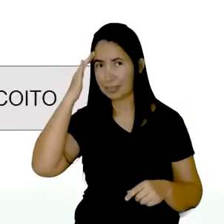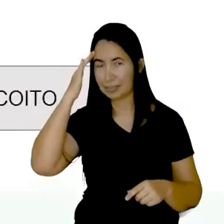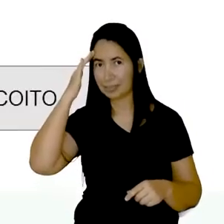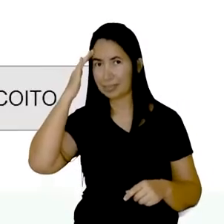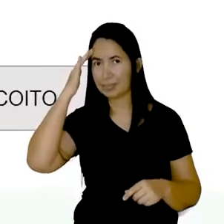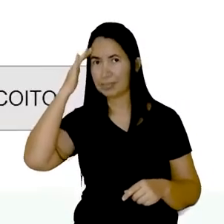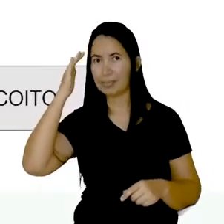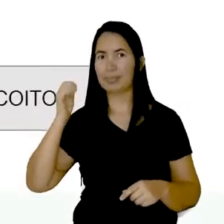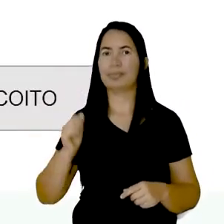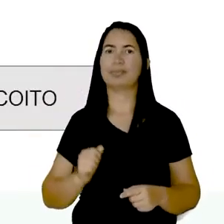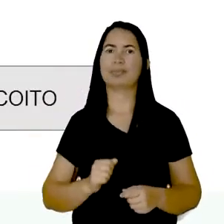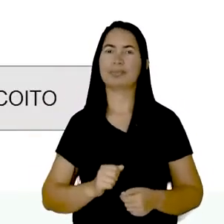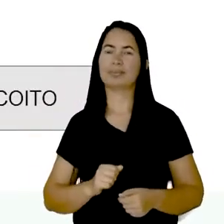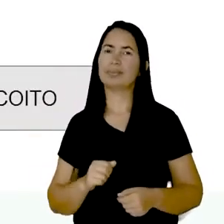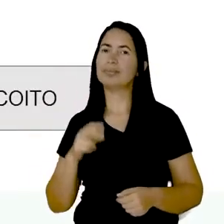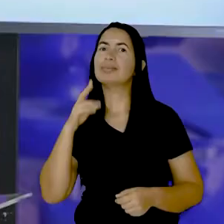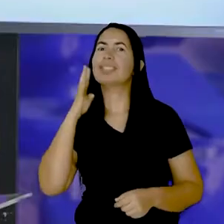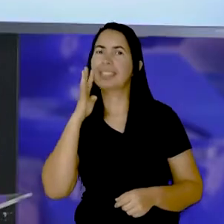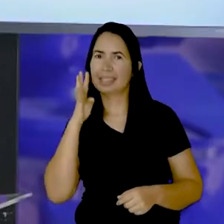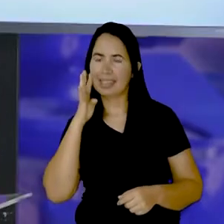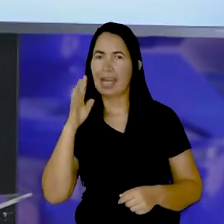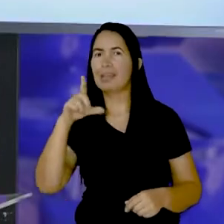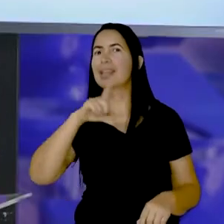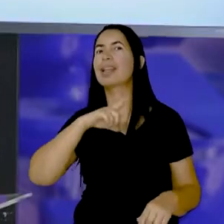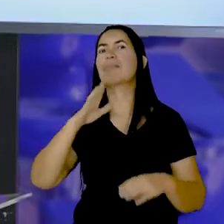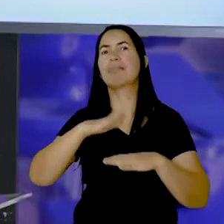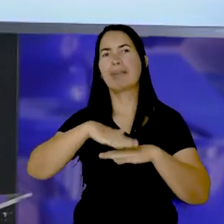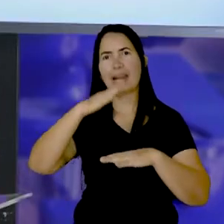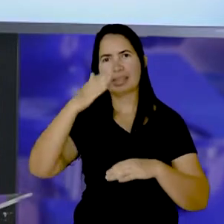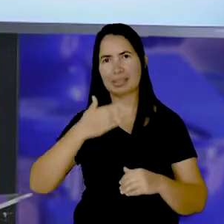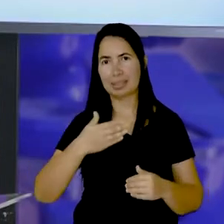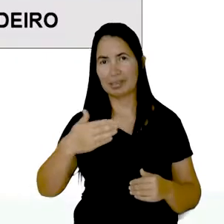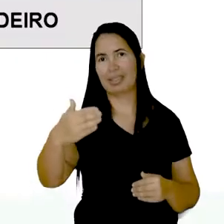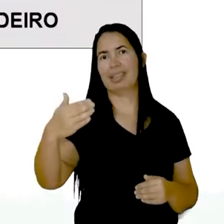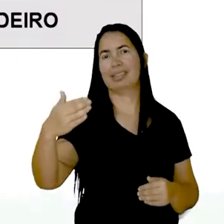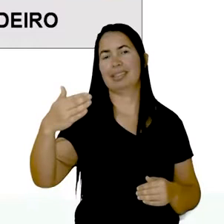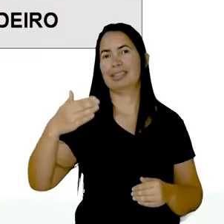Direitinho? Olha que legal Mas tem mais Vamos continuar?